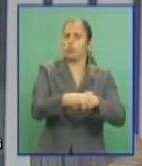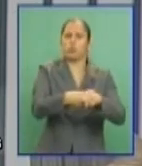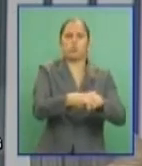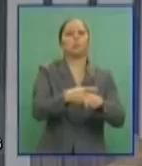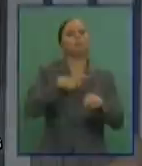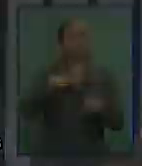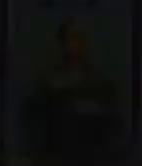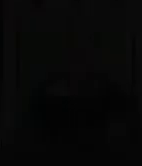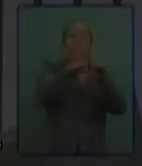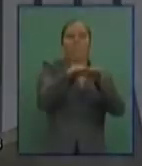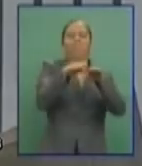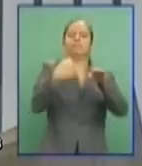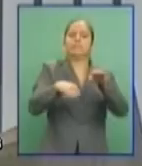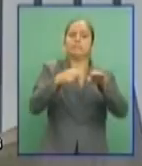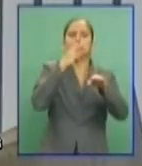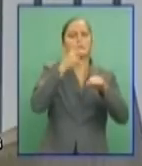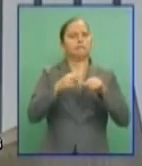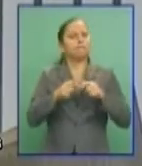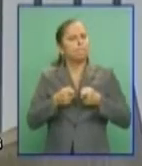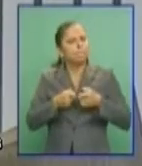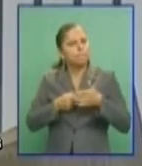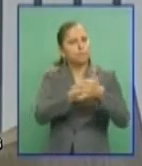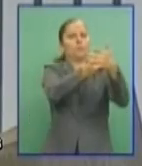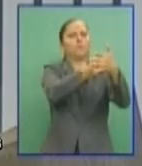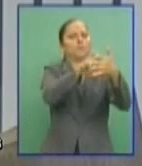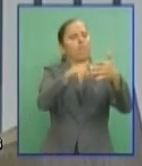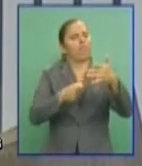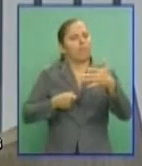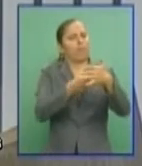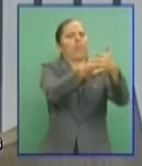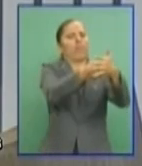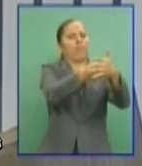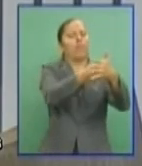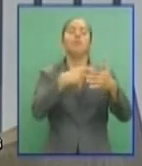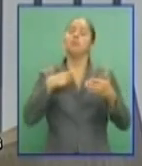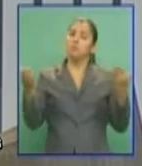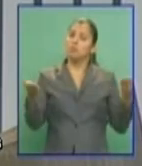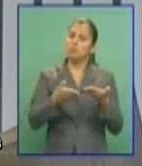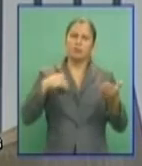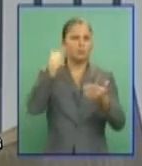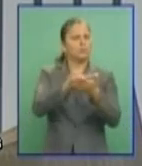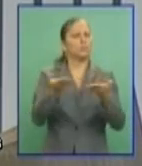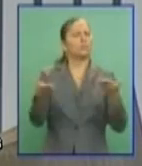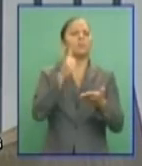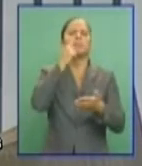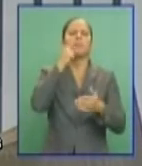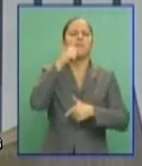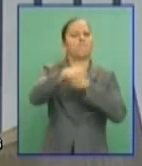da impunidade. mesmo com os constantes avanços das brasileiras no mercado de trabalho,